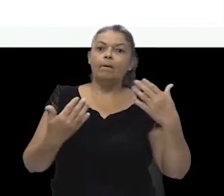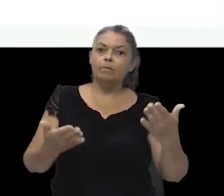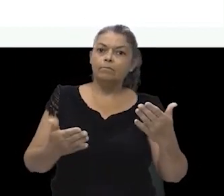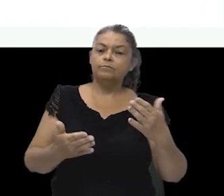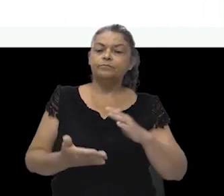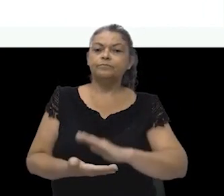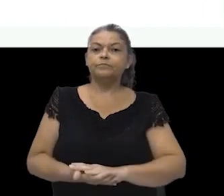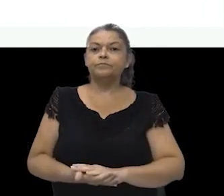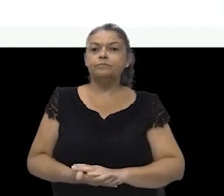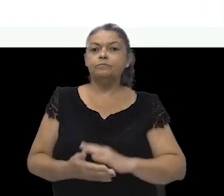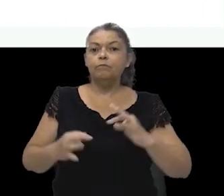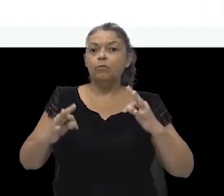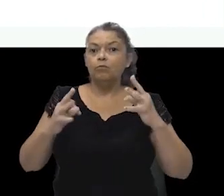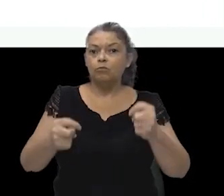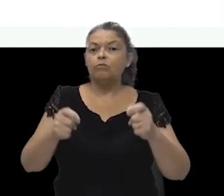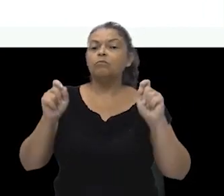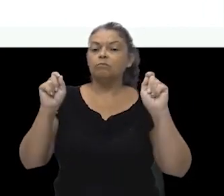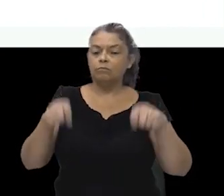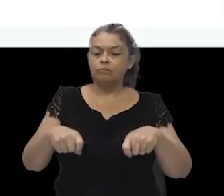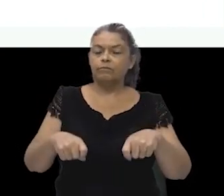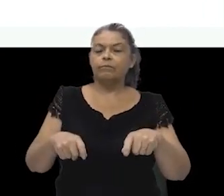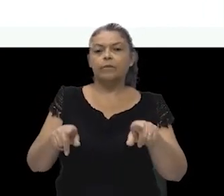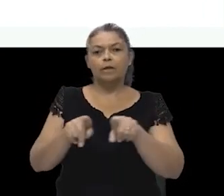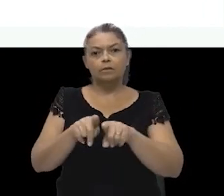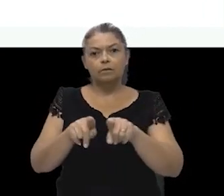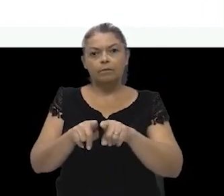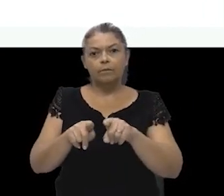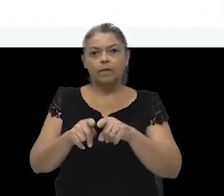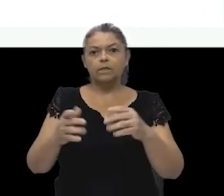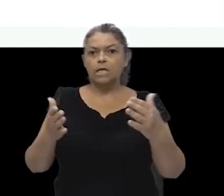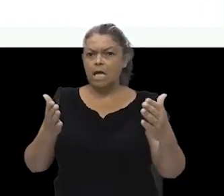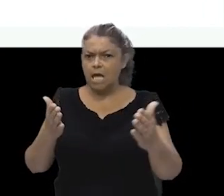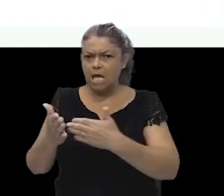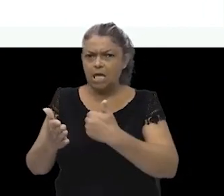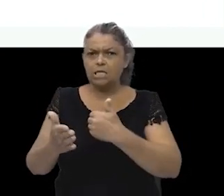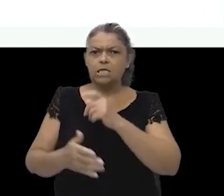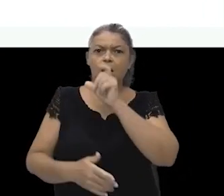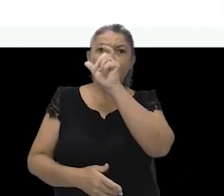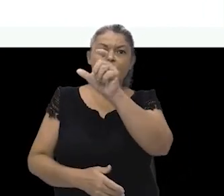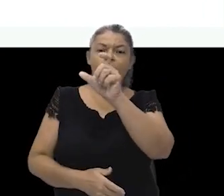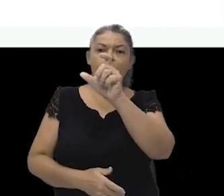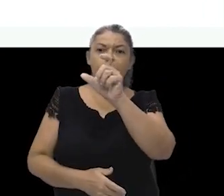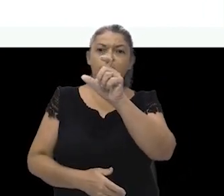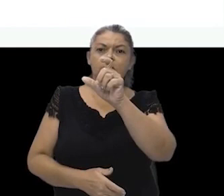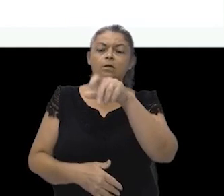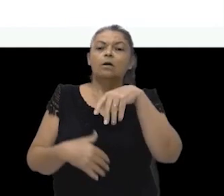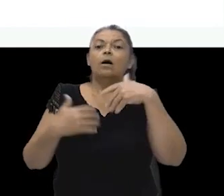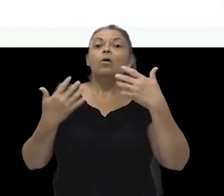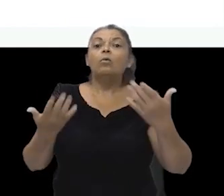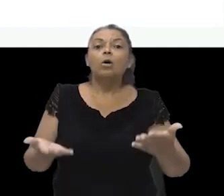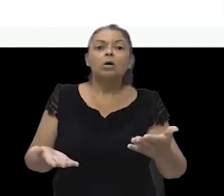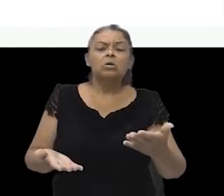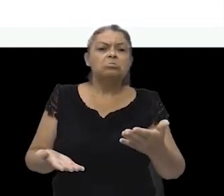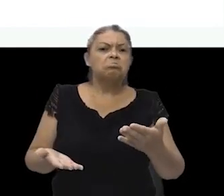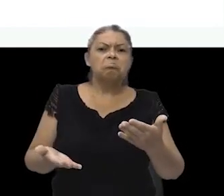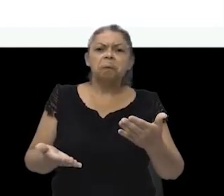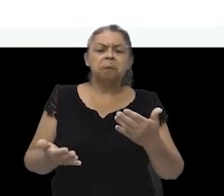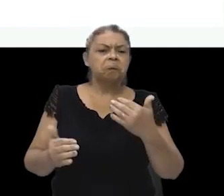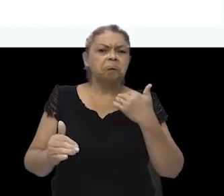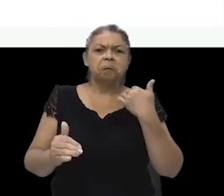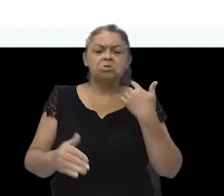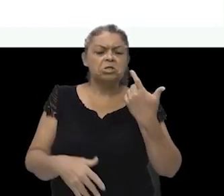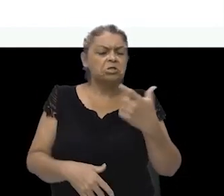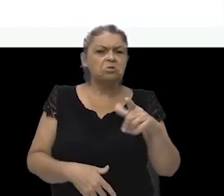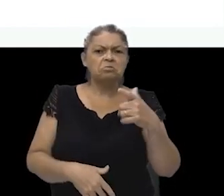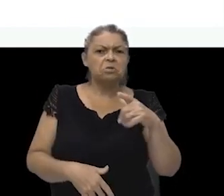possibilidades. De se retirar uma ficha ao acaso, que não seja, que não contenha